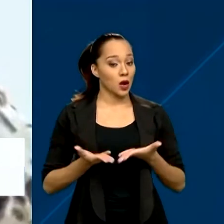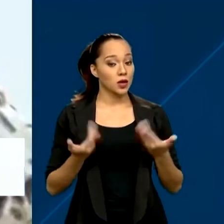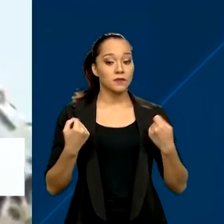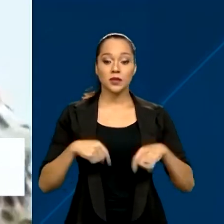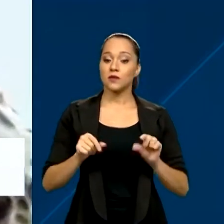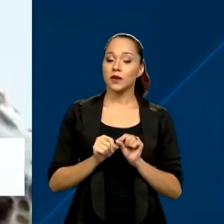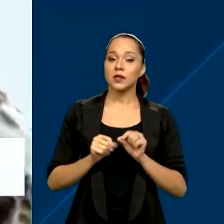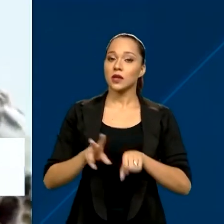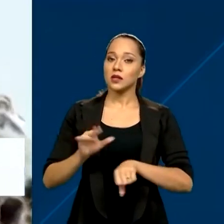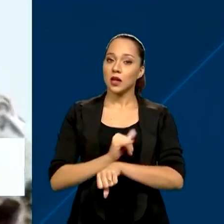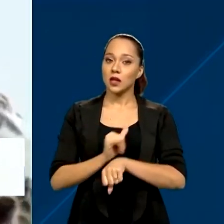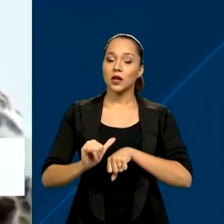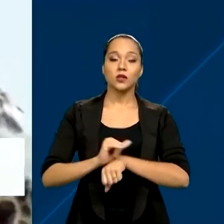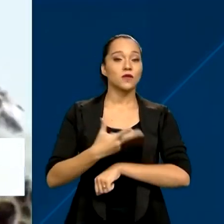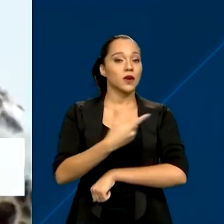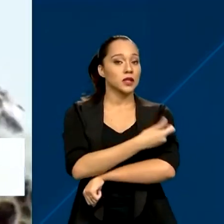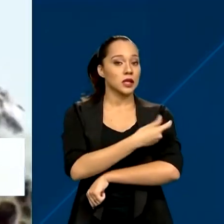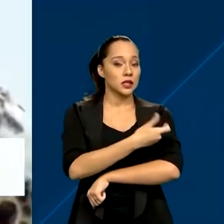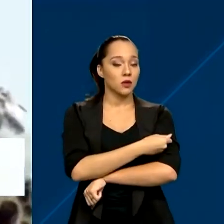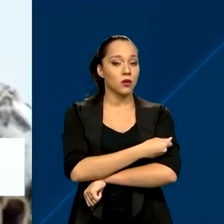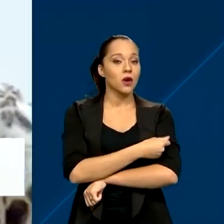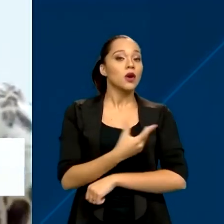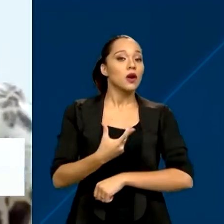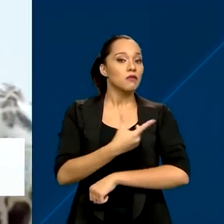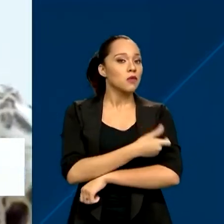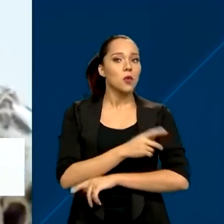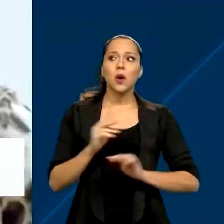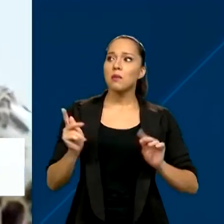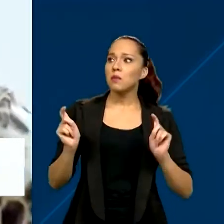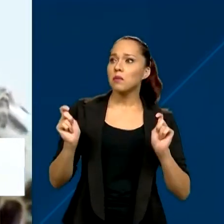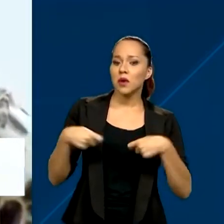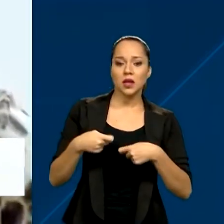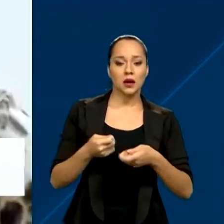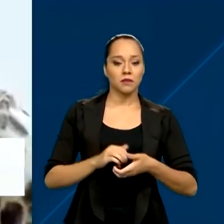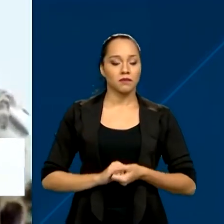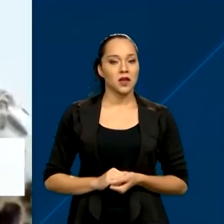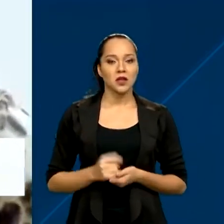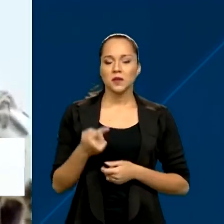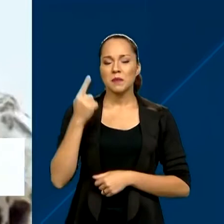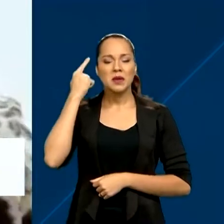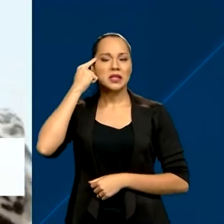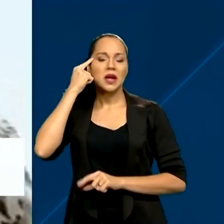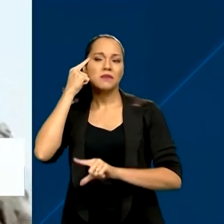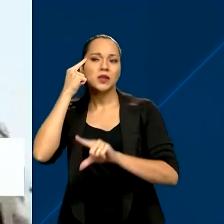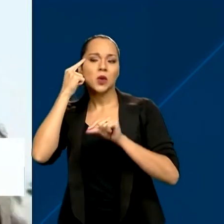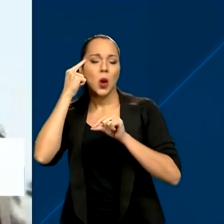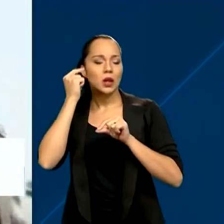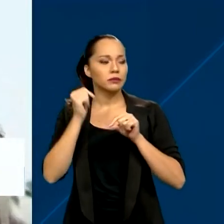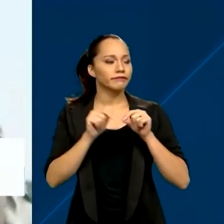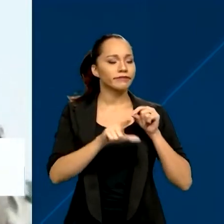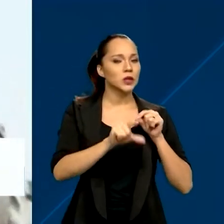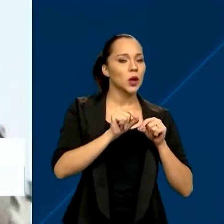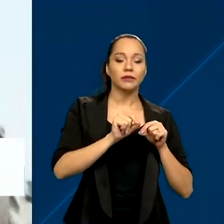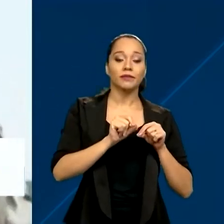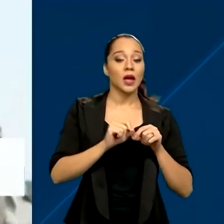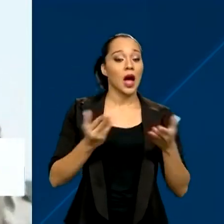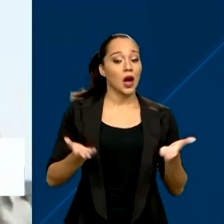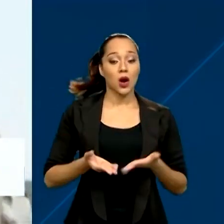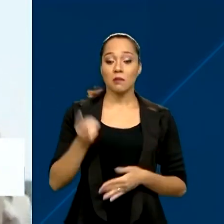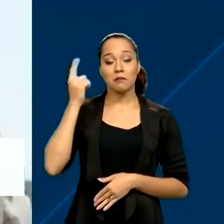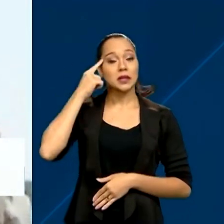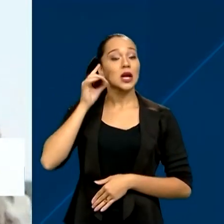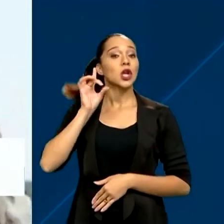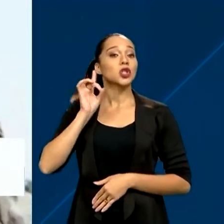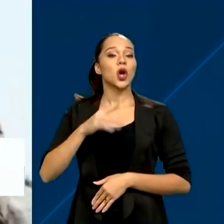o nosso esquema de vacinação com a vacina possível. Não pensar em eficácia, porque eu acho que agora não é só